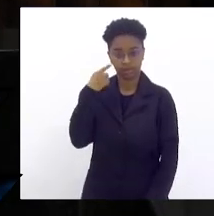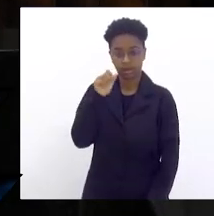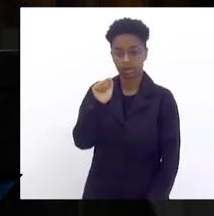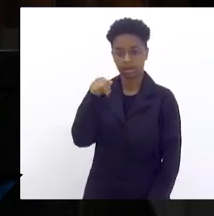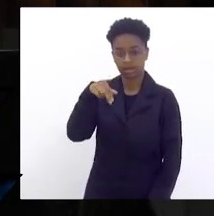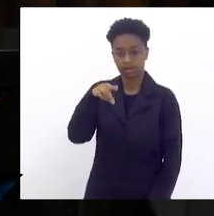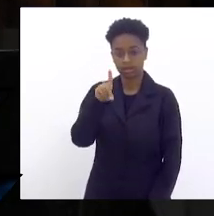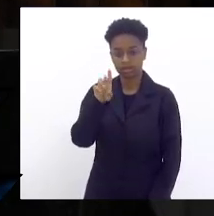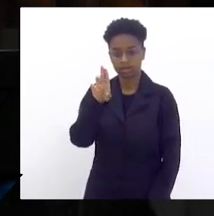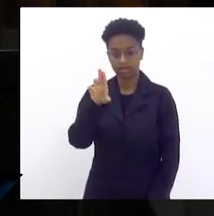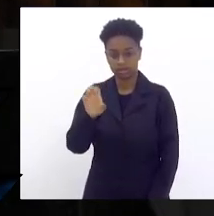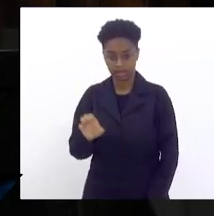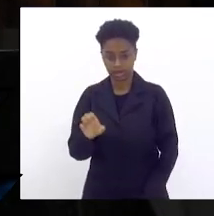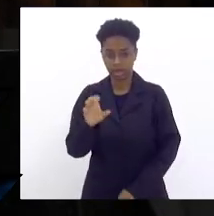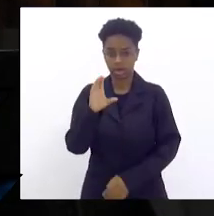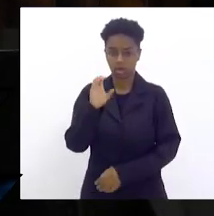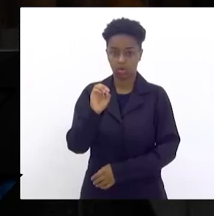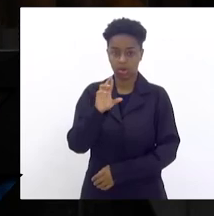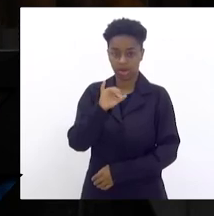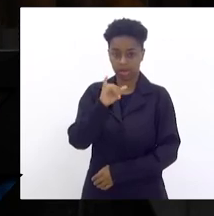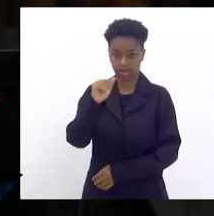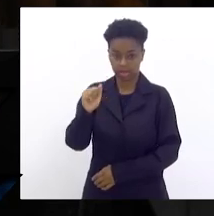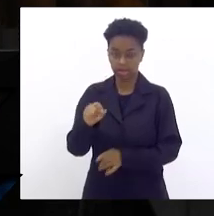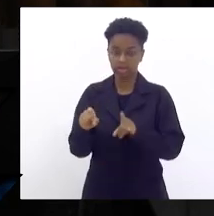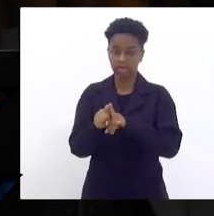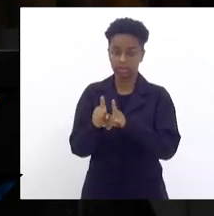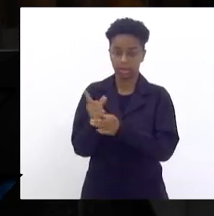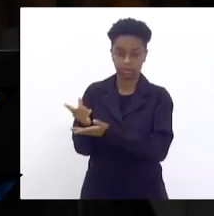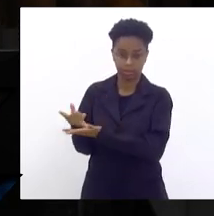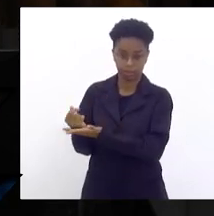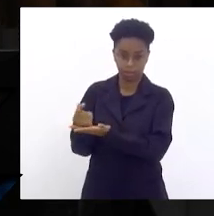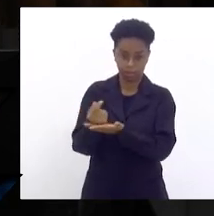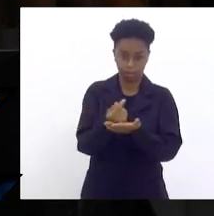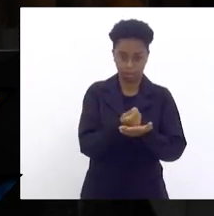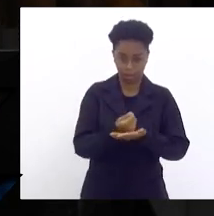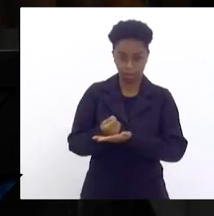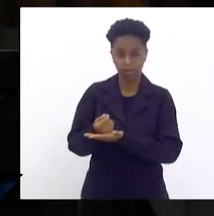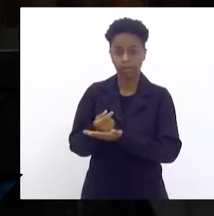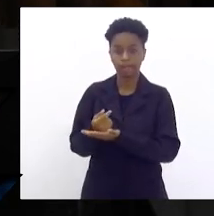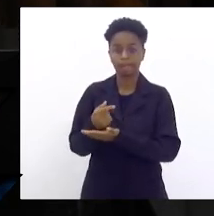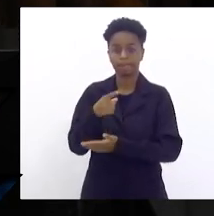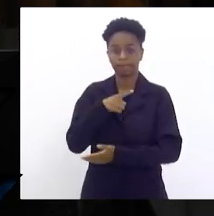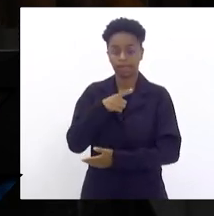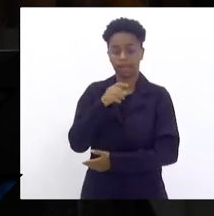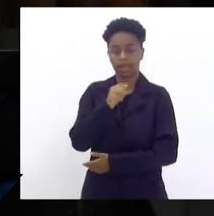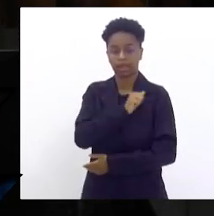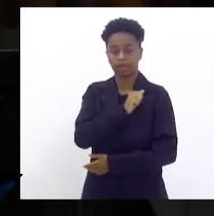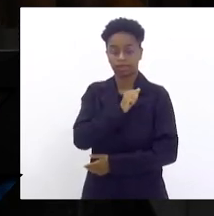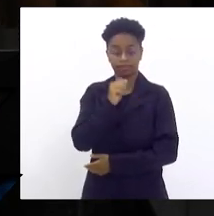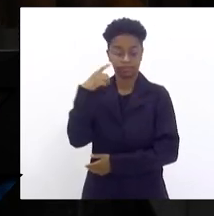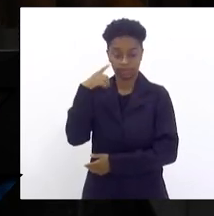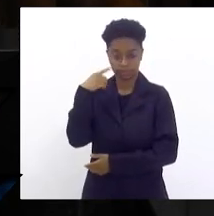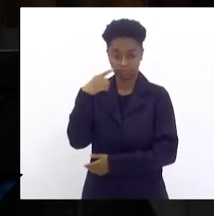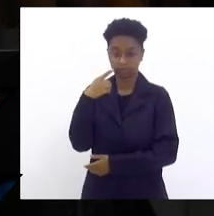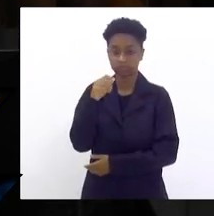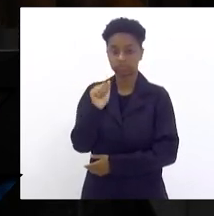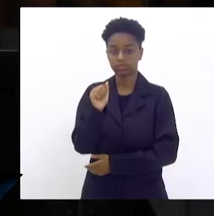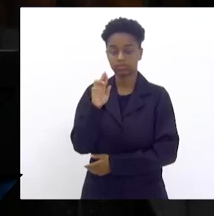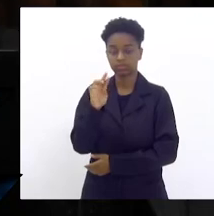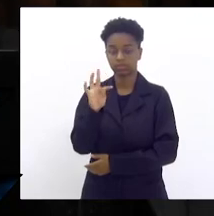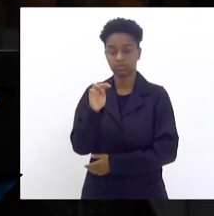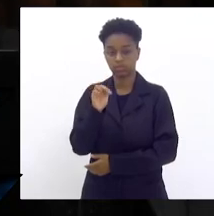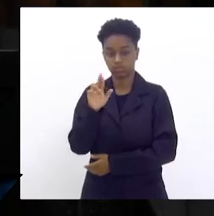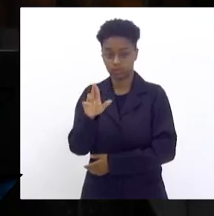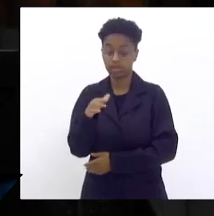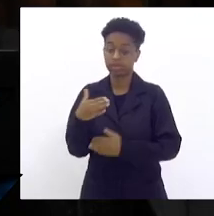pelo deputado Arthur Monteiro. E aqui veio o secretário de Planejamento,